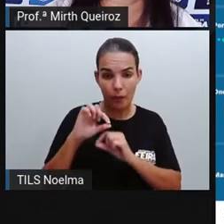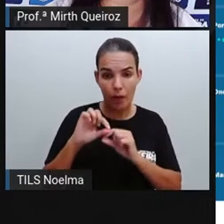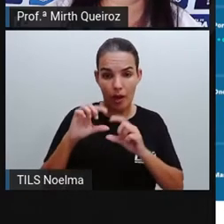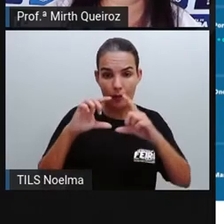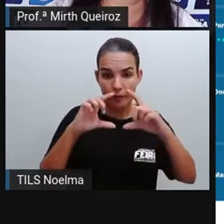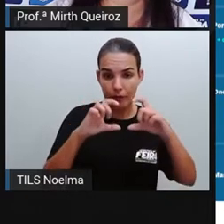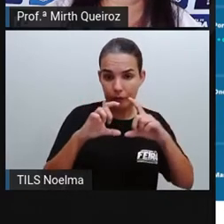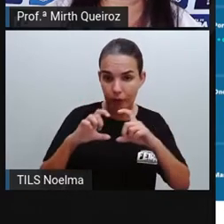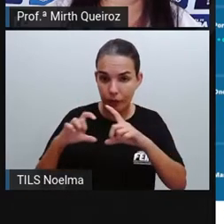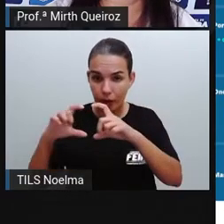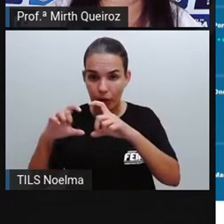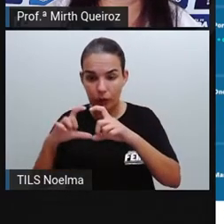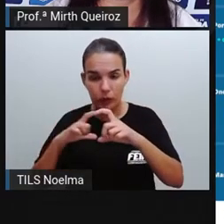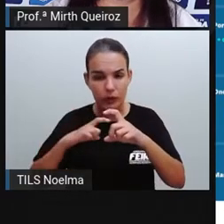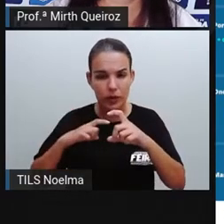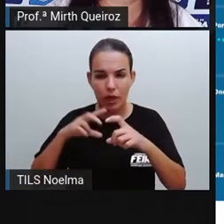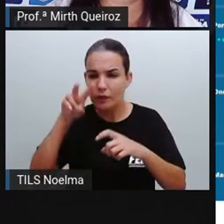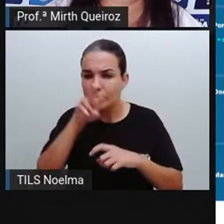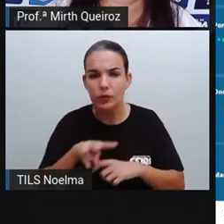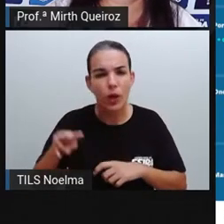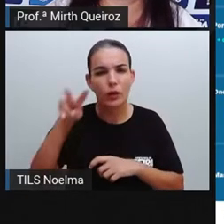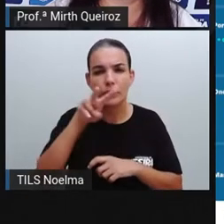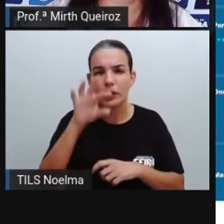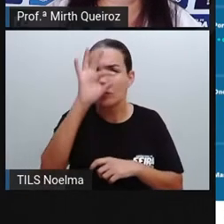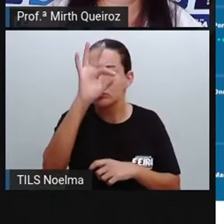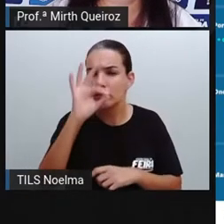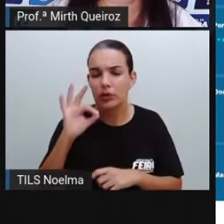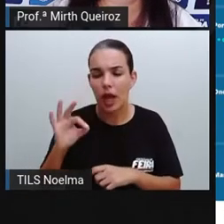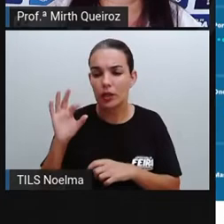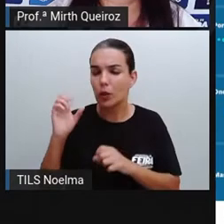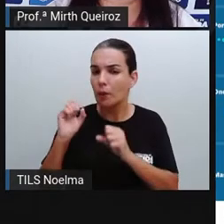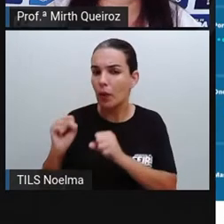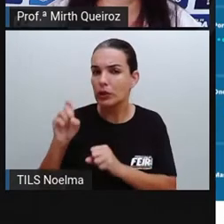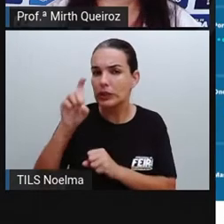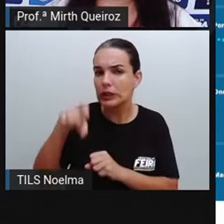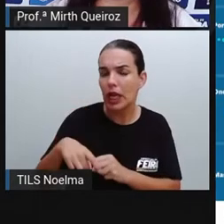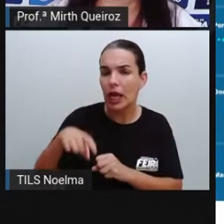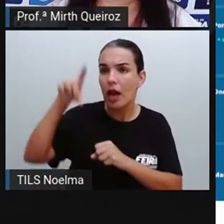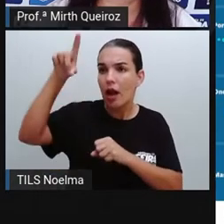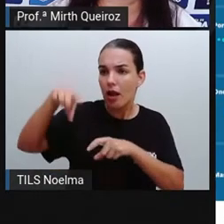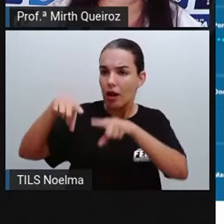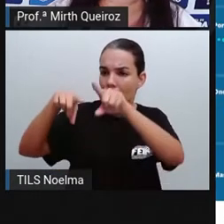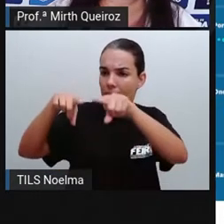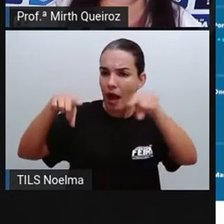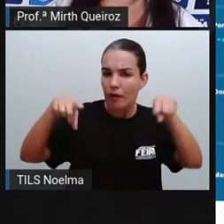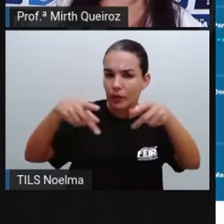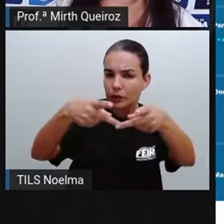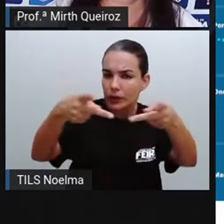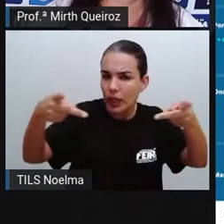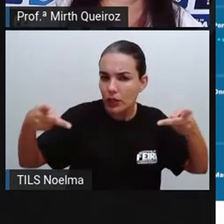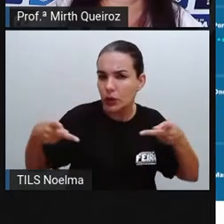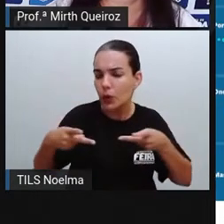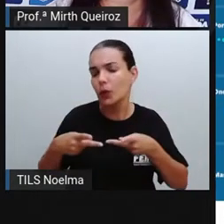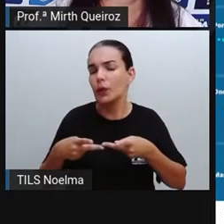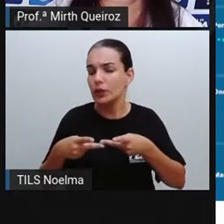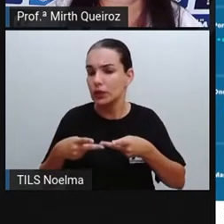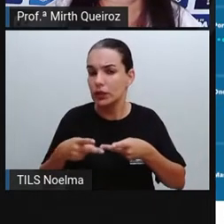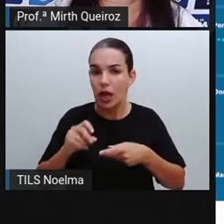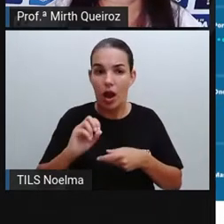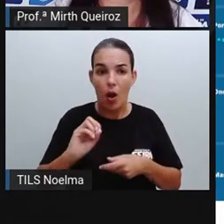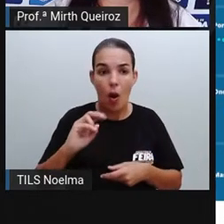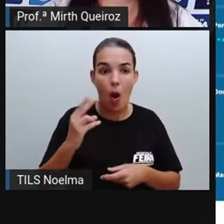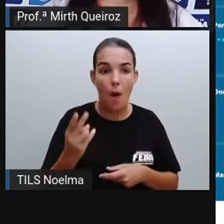visualização dos dados que podem vir através de gráficos, né? Gráficos de setores, por exemplo, ou pode ser